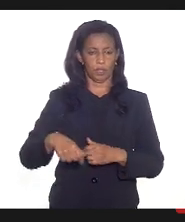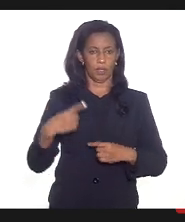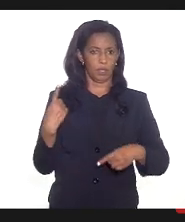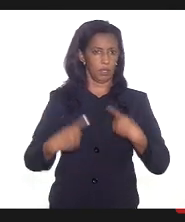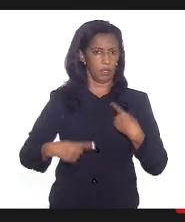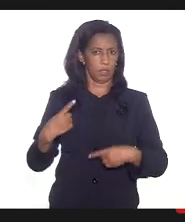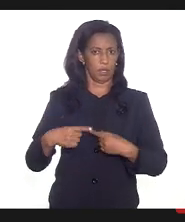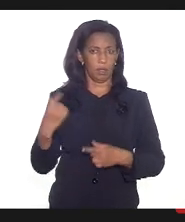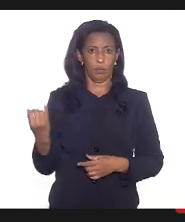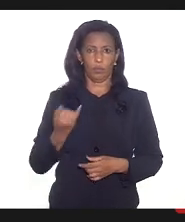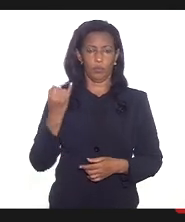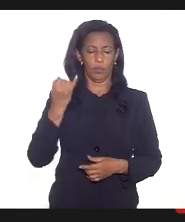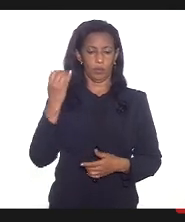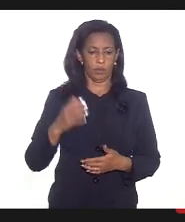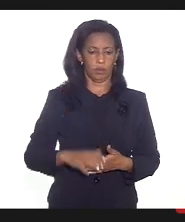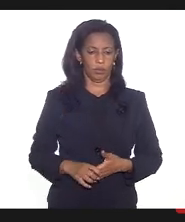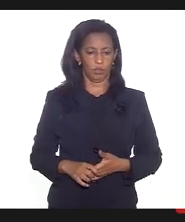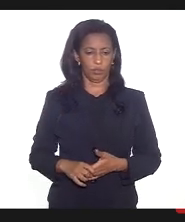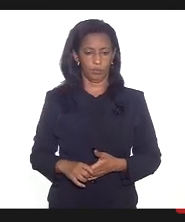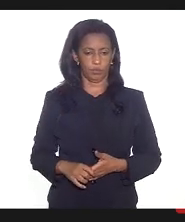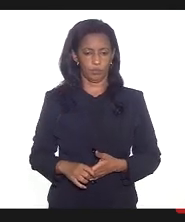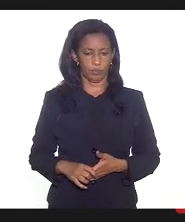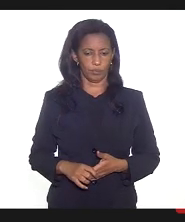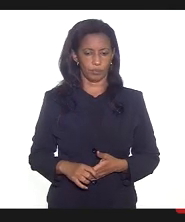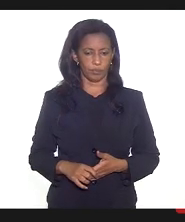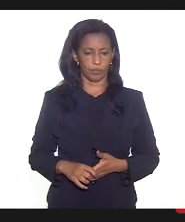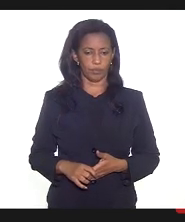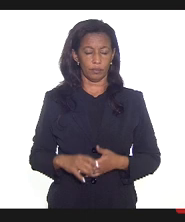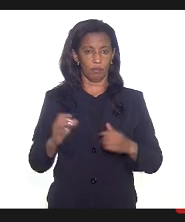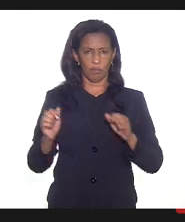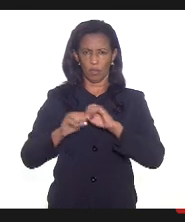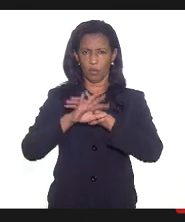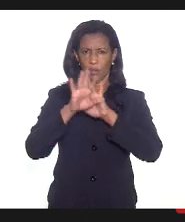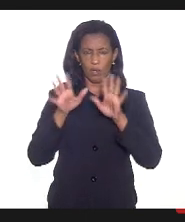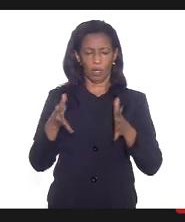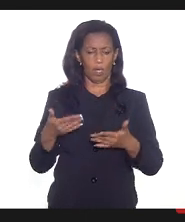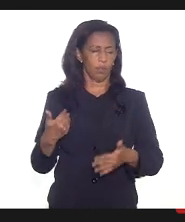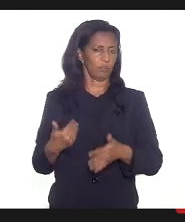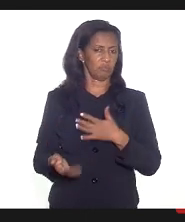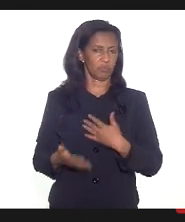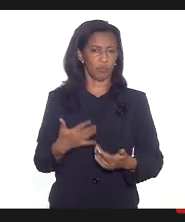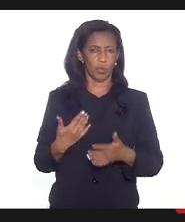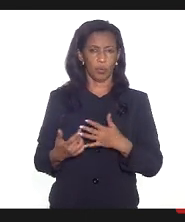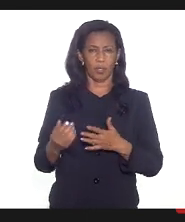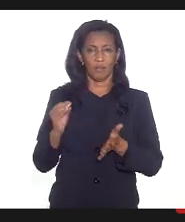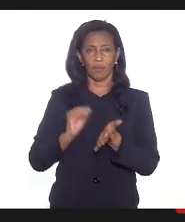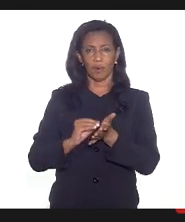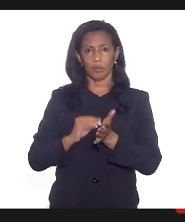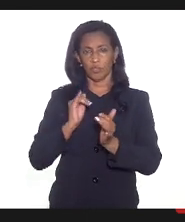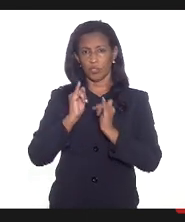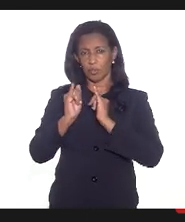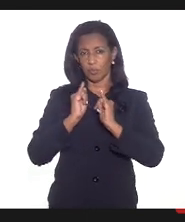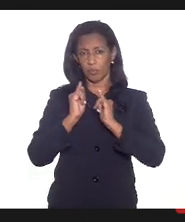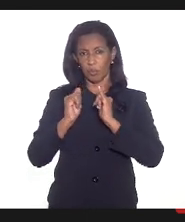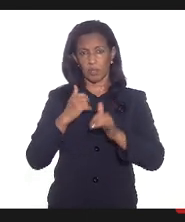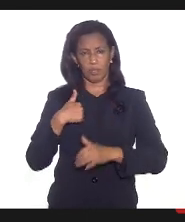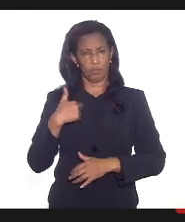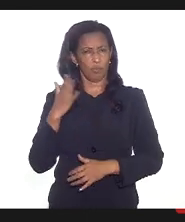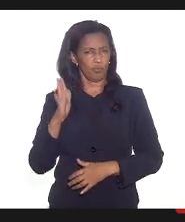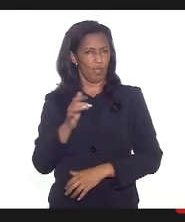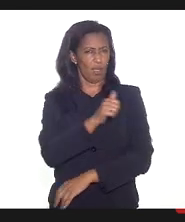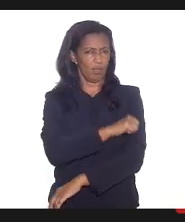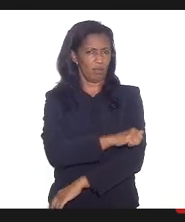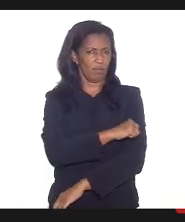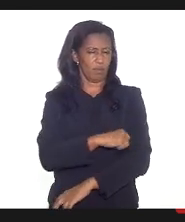debate tão importante ficou claro que qualquer desinformação e eu já fui enfermeira